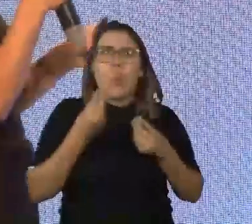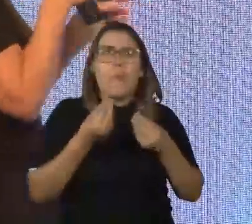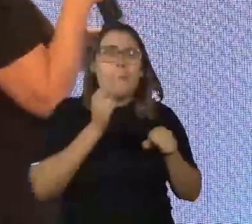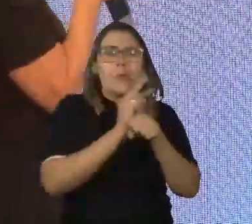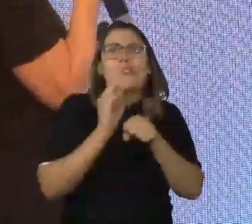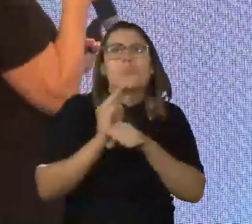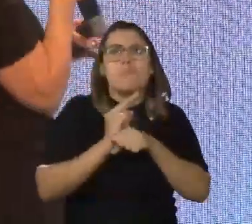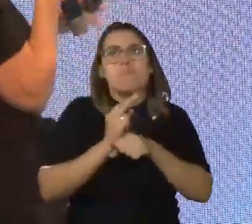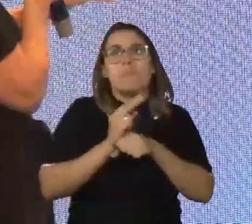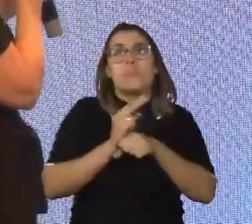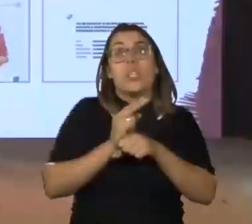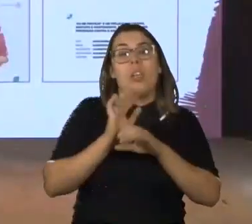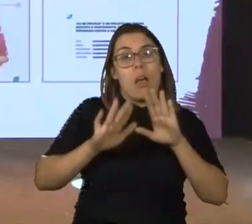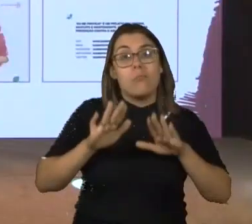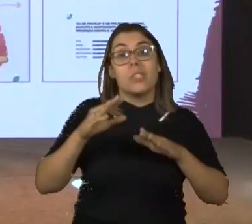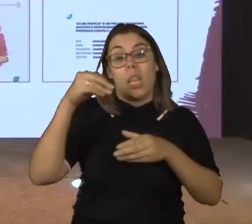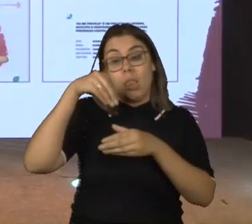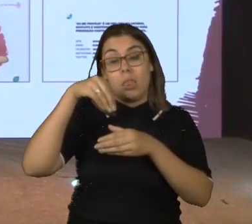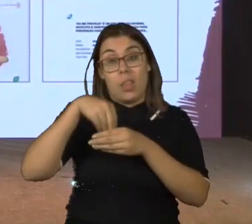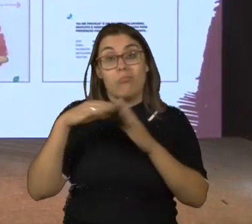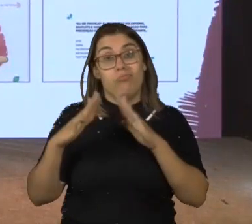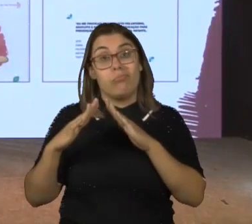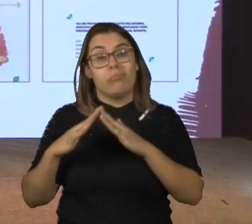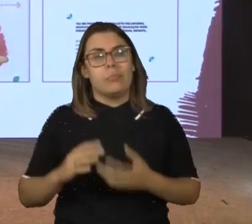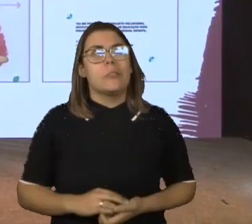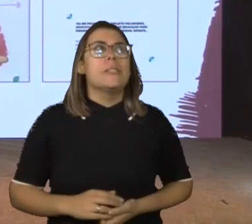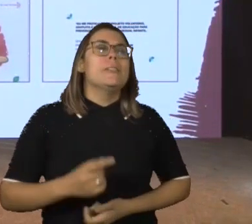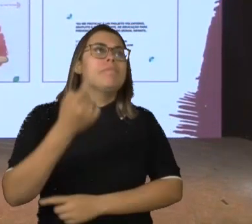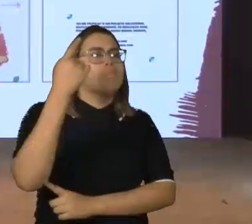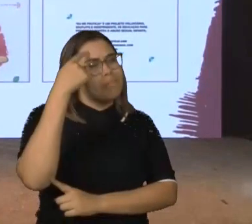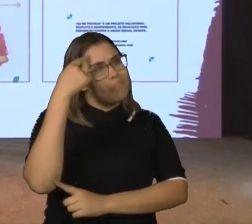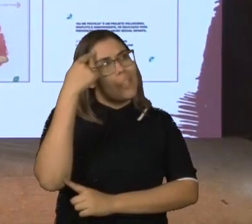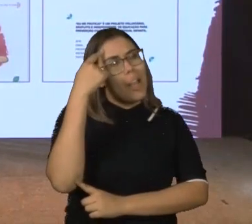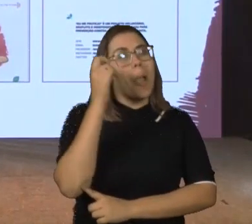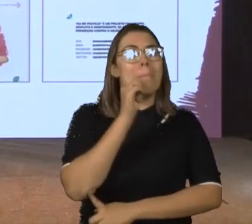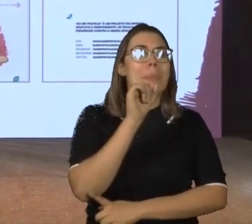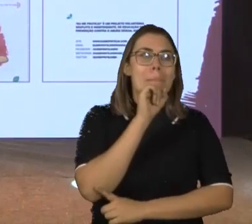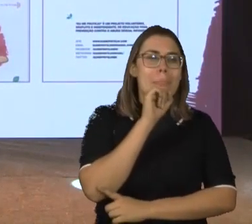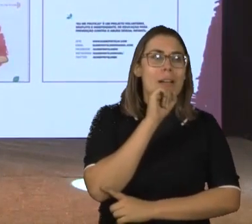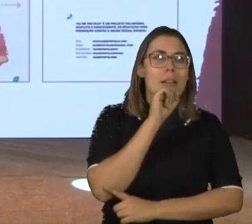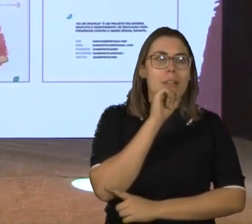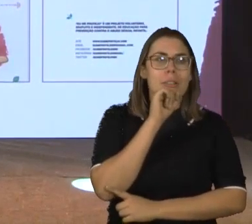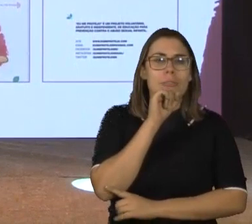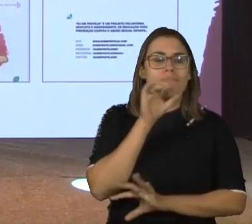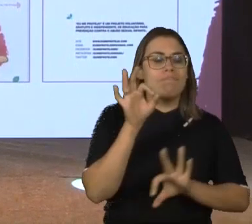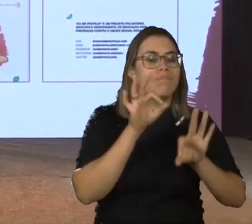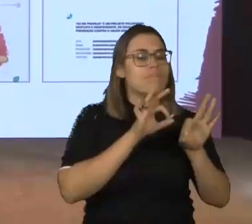presente, muitas vezes, dentro da nossa própria casa. E aí a Patrícia encabeçou um grupo de mais de 50